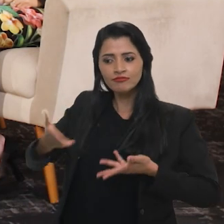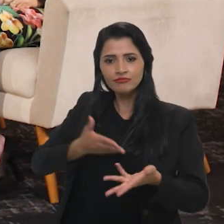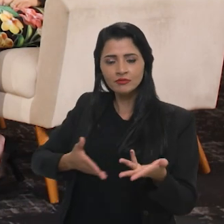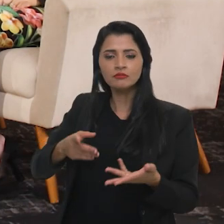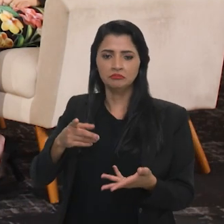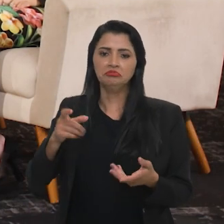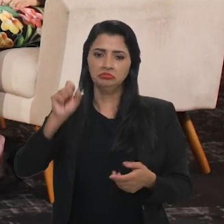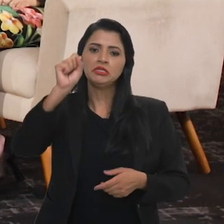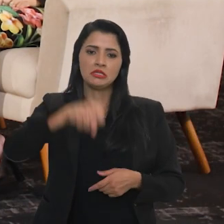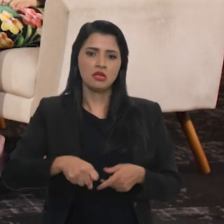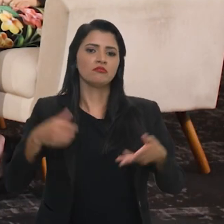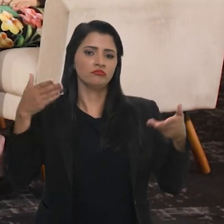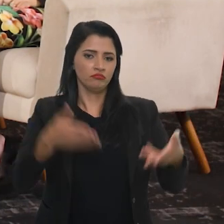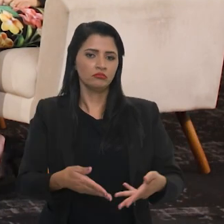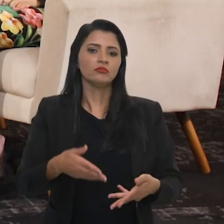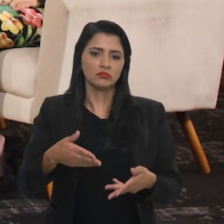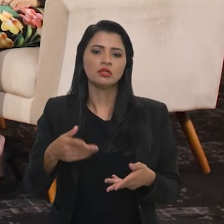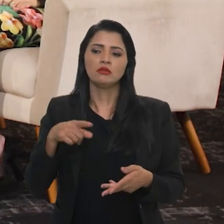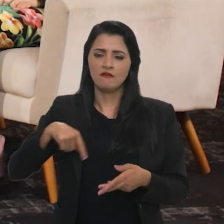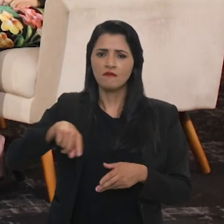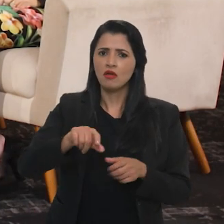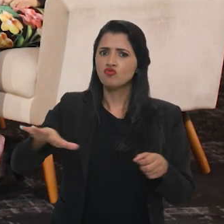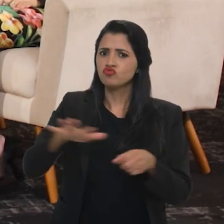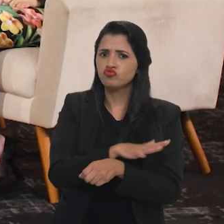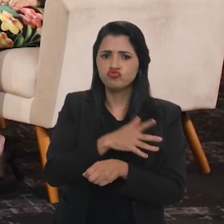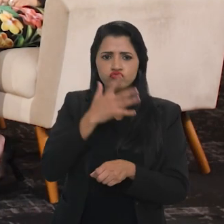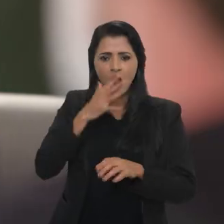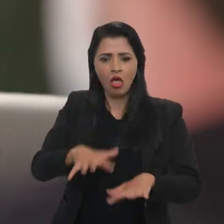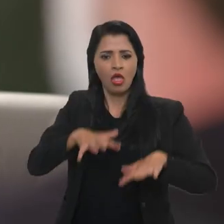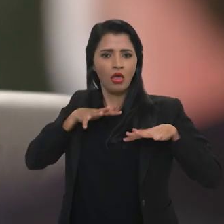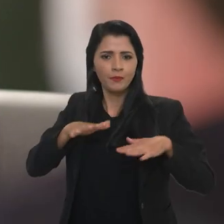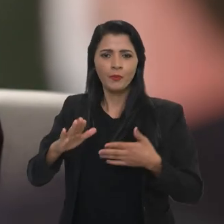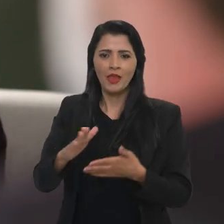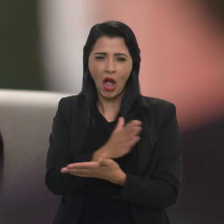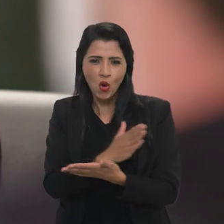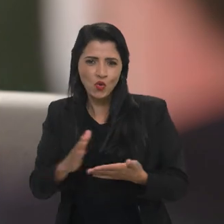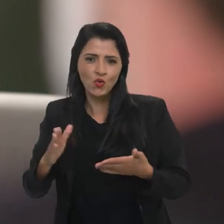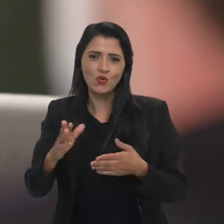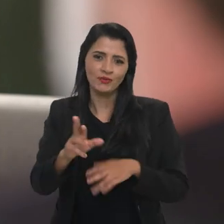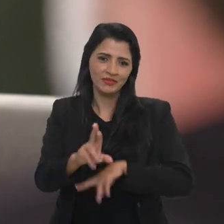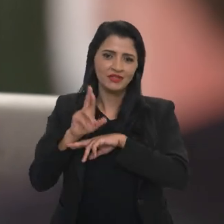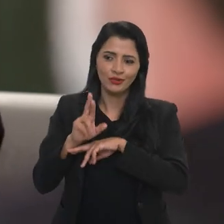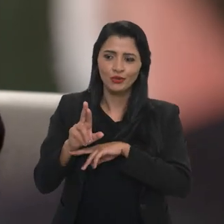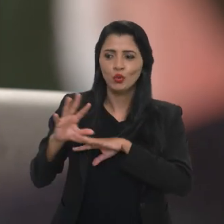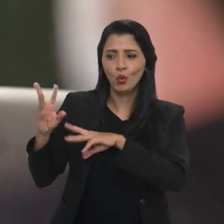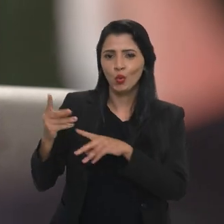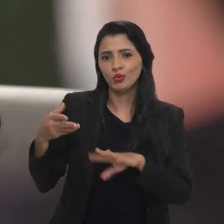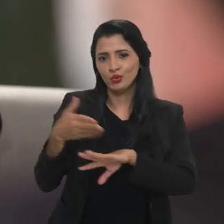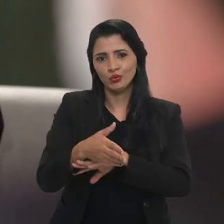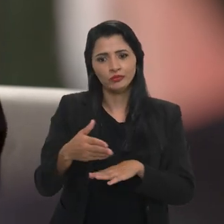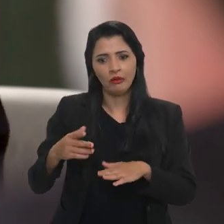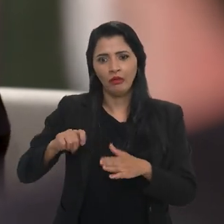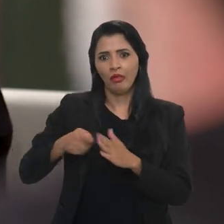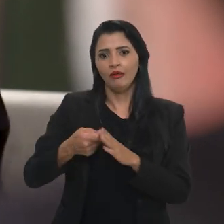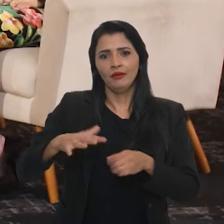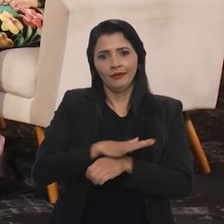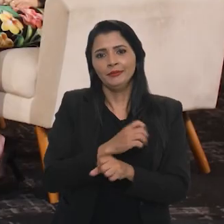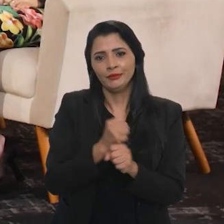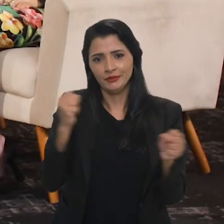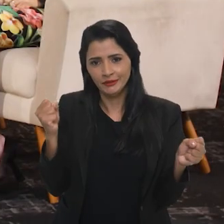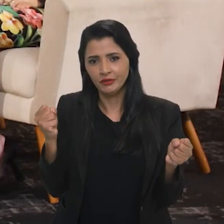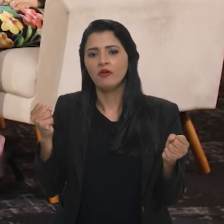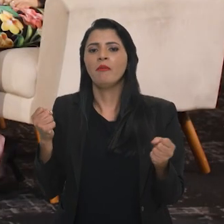ativamente participando. As reuniões são lotadas, obviamente, alguns representantes, porque não dá para ter todo mundo, mas participam